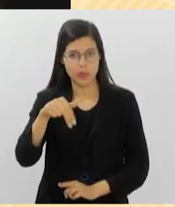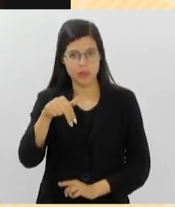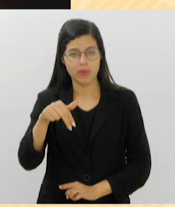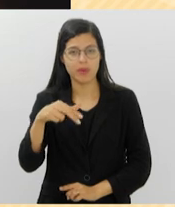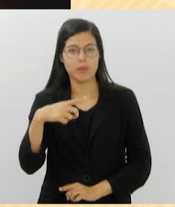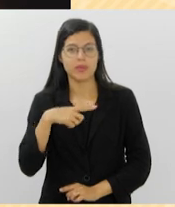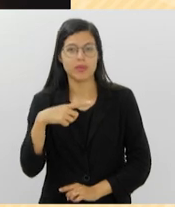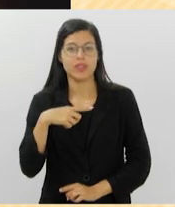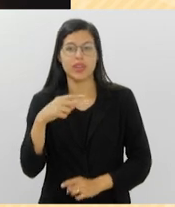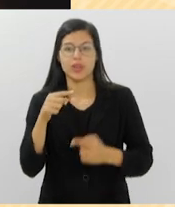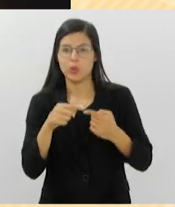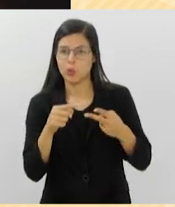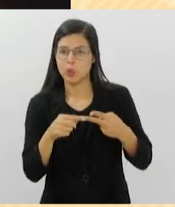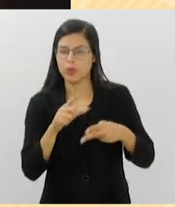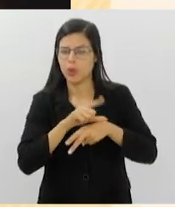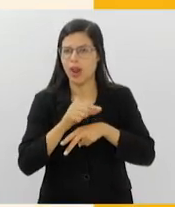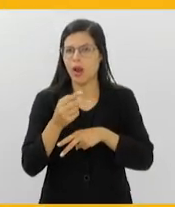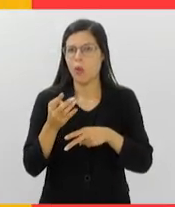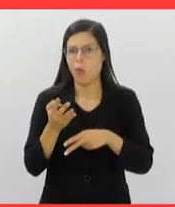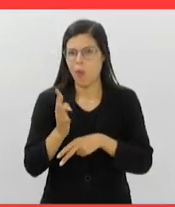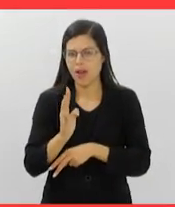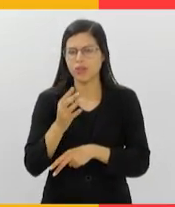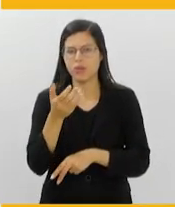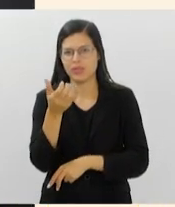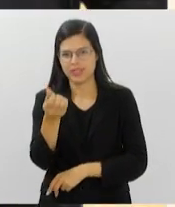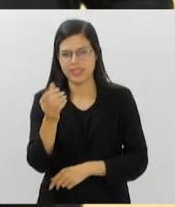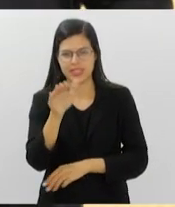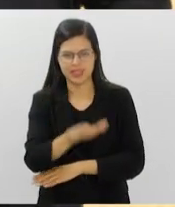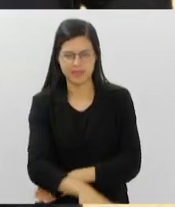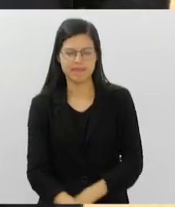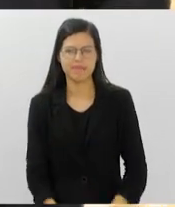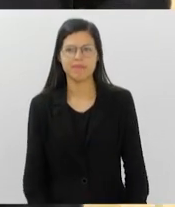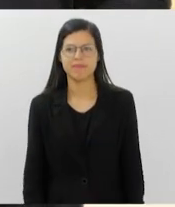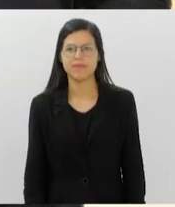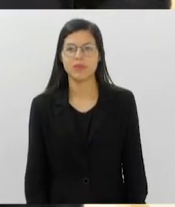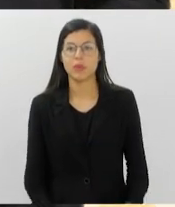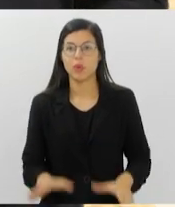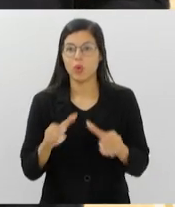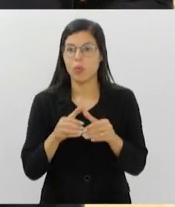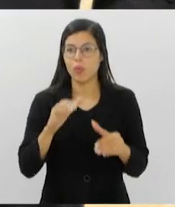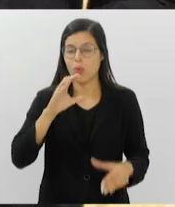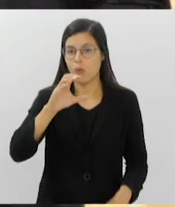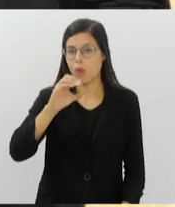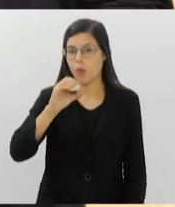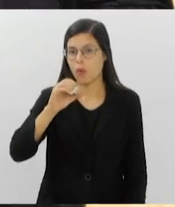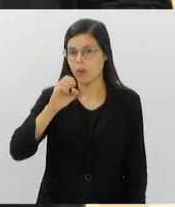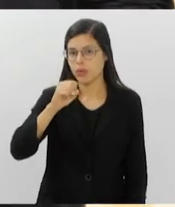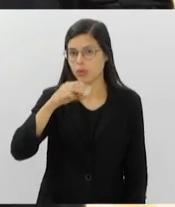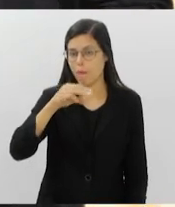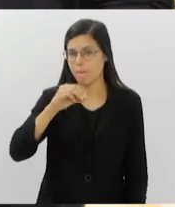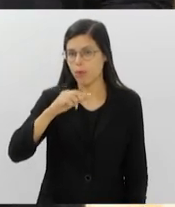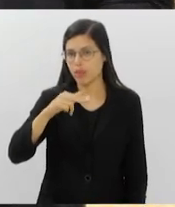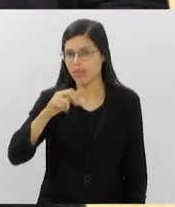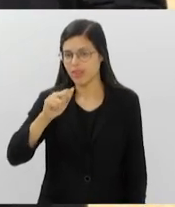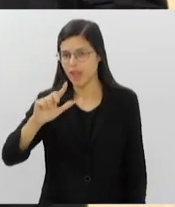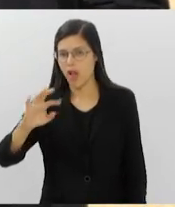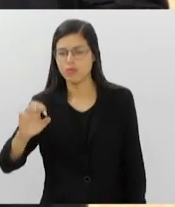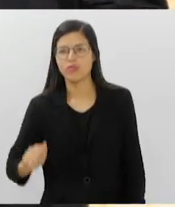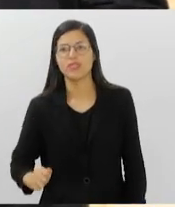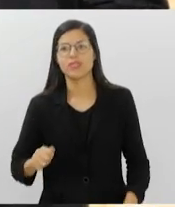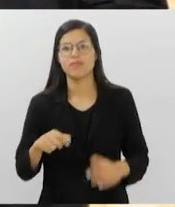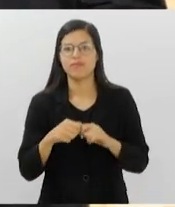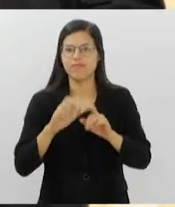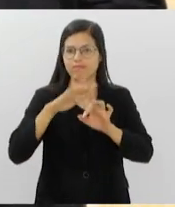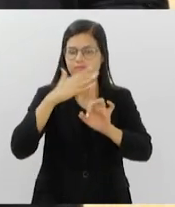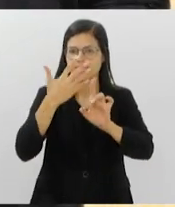sessão dupla, às quatro e às seis da tarde. O grupo Cosmonauta Mosaico faz uma homenagem a dos ícones da dança e da